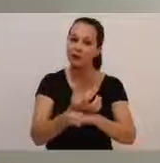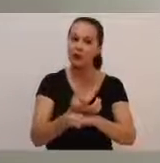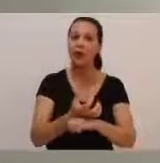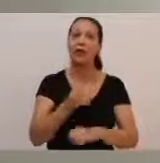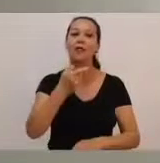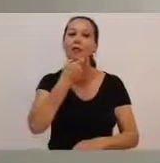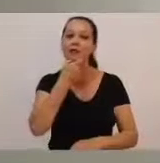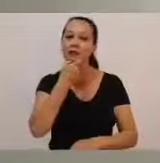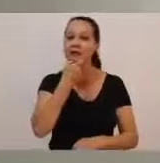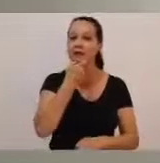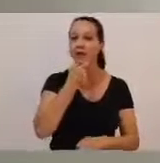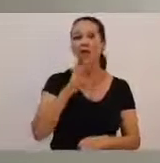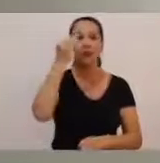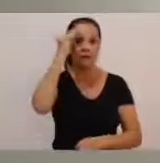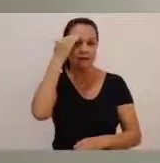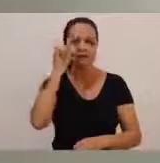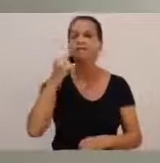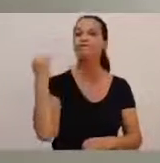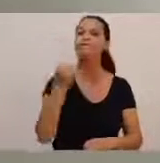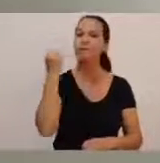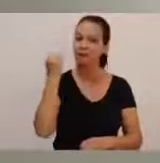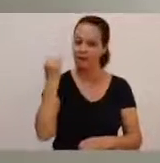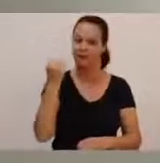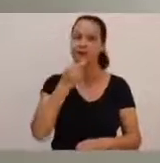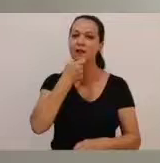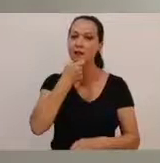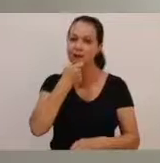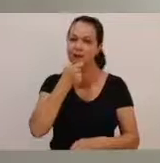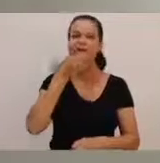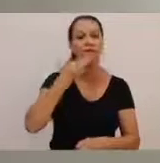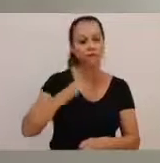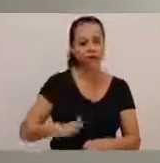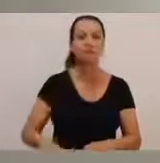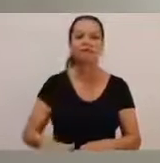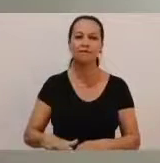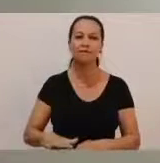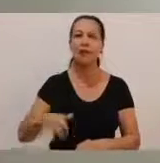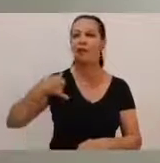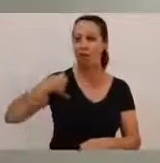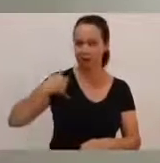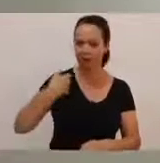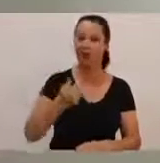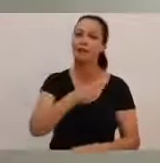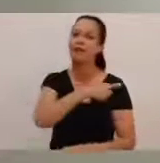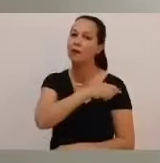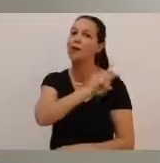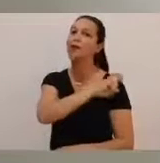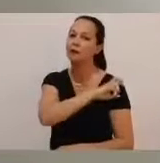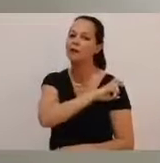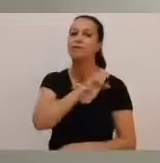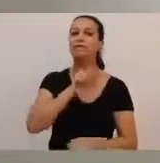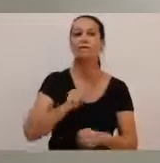não seja uma obrigatoriedade, nós entendemos a importância da aula de inglês para as crianças nesta faixa